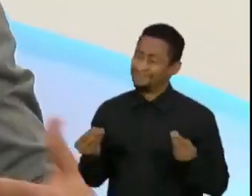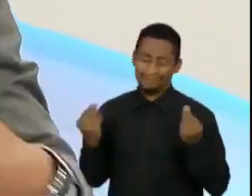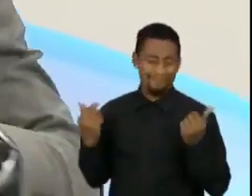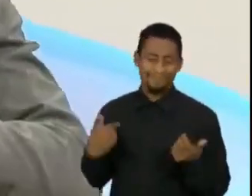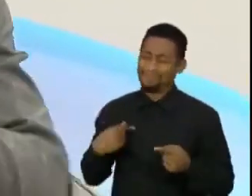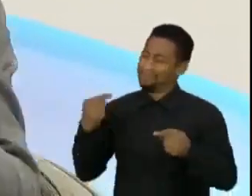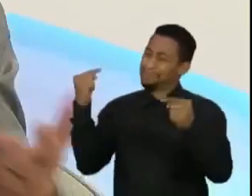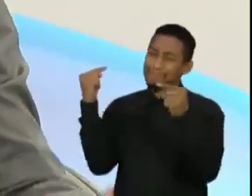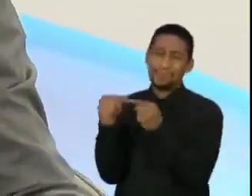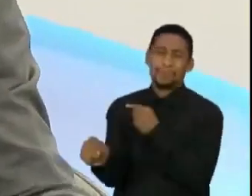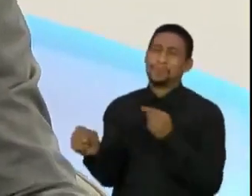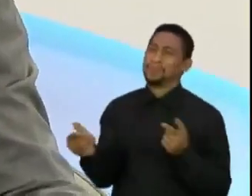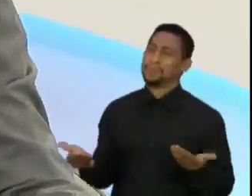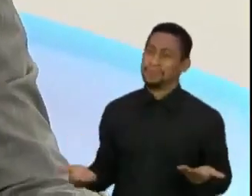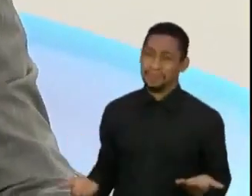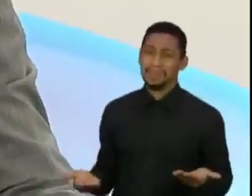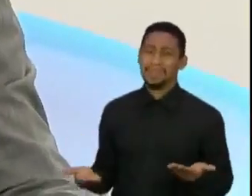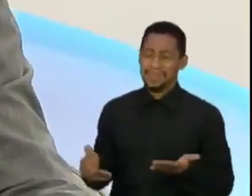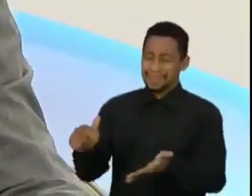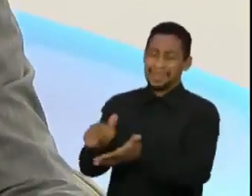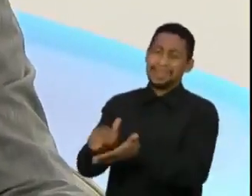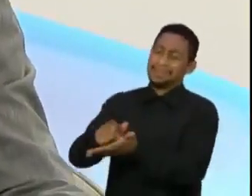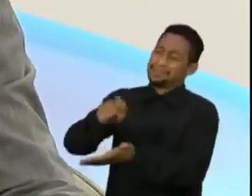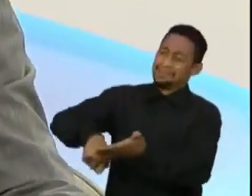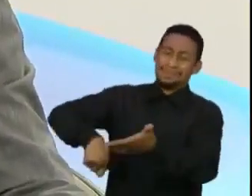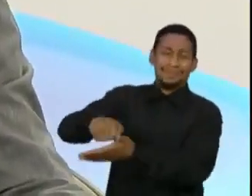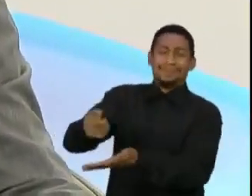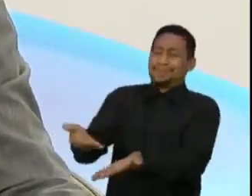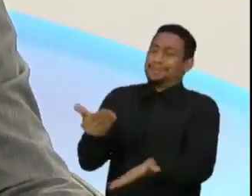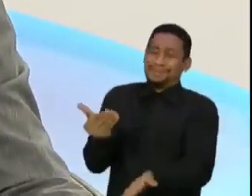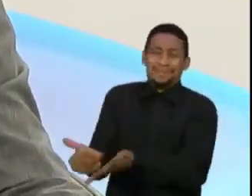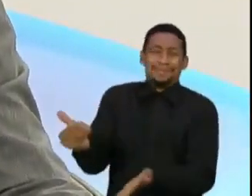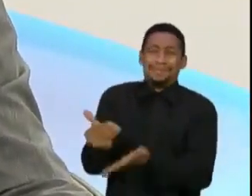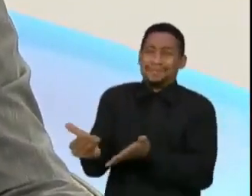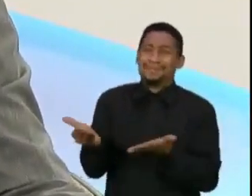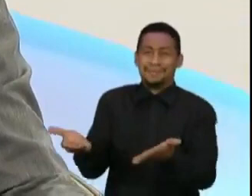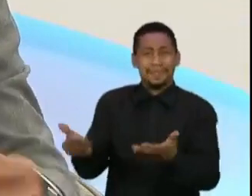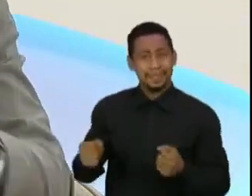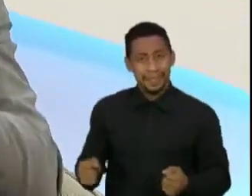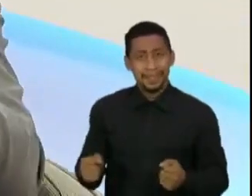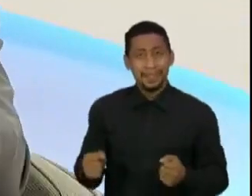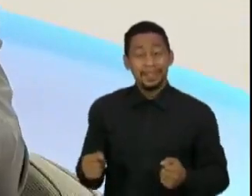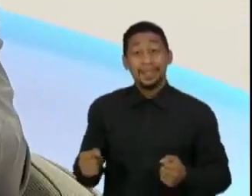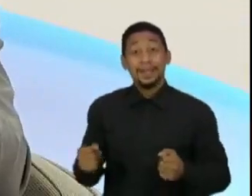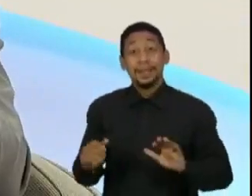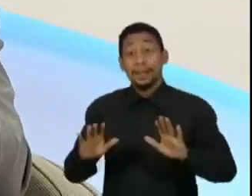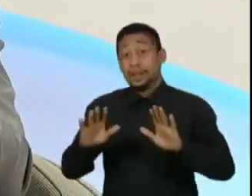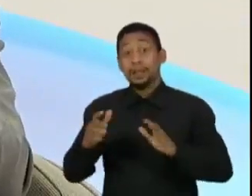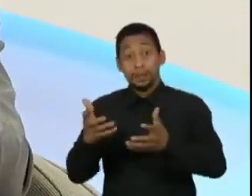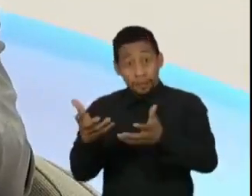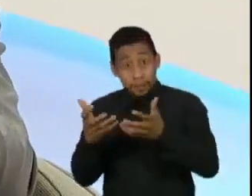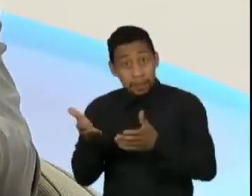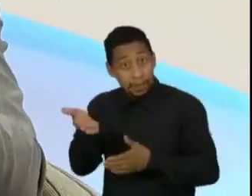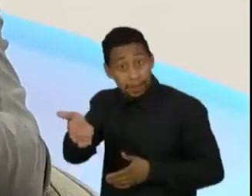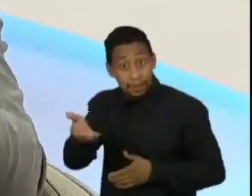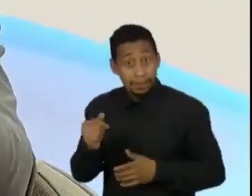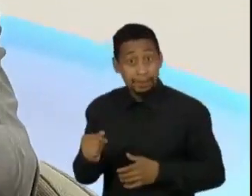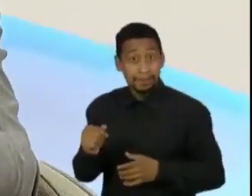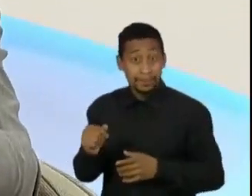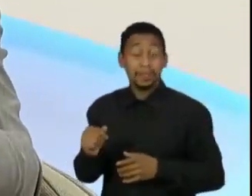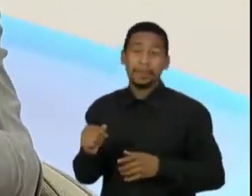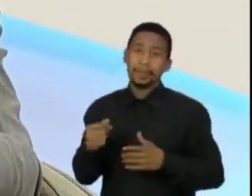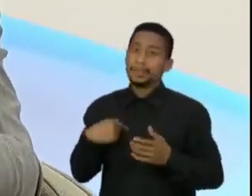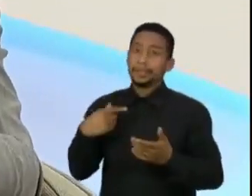Totalmente inadequada a colocação, totalmente sem sentido você querer primeiro colocar uma questão sobre